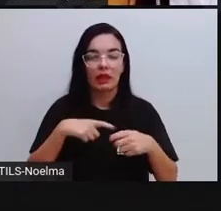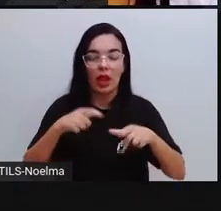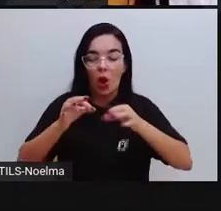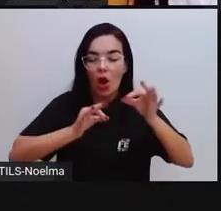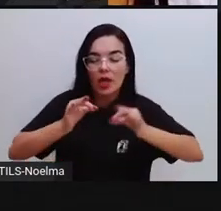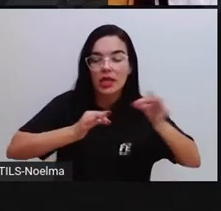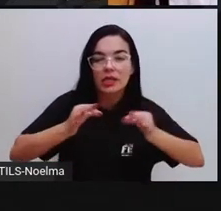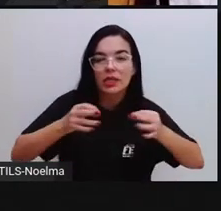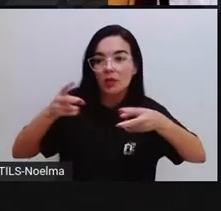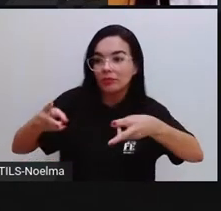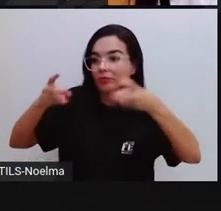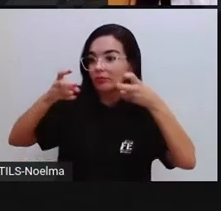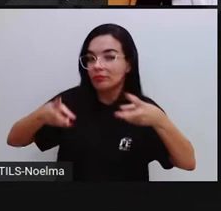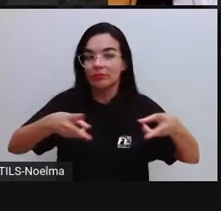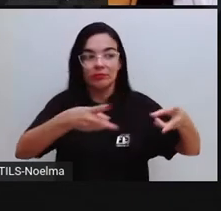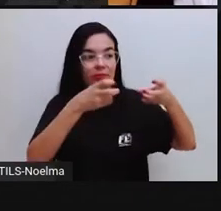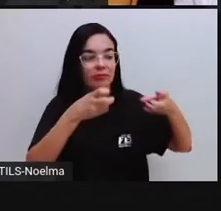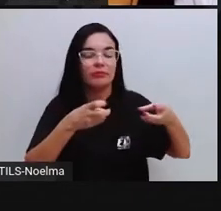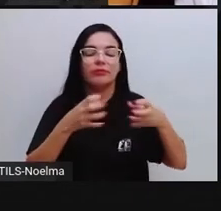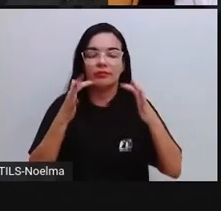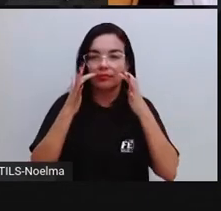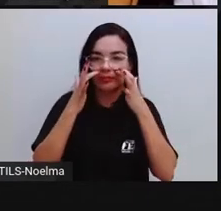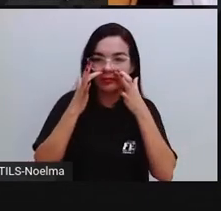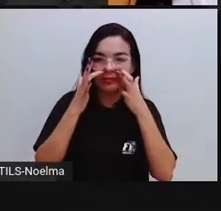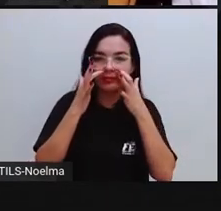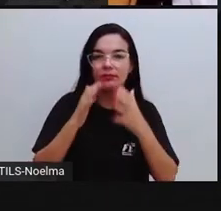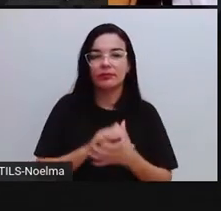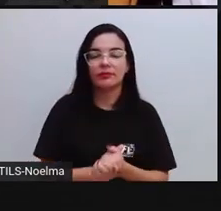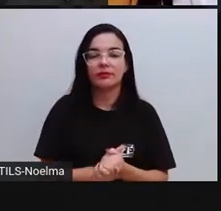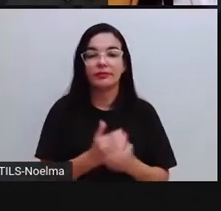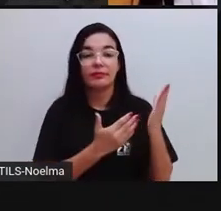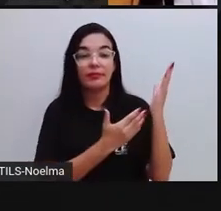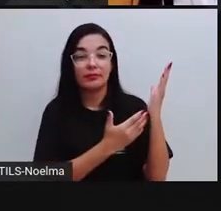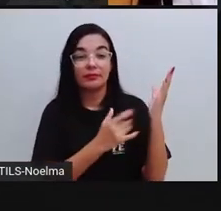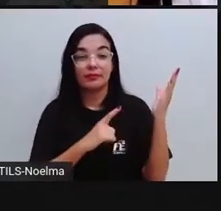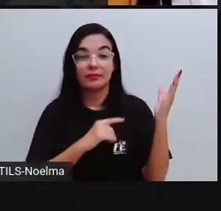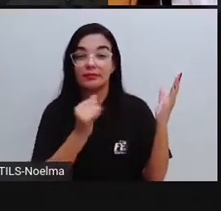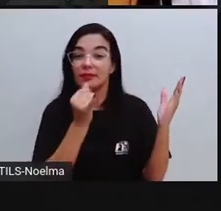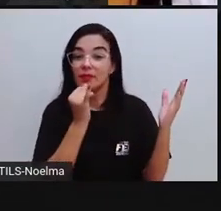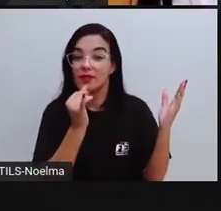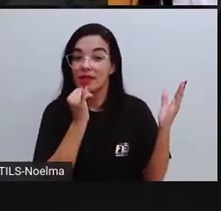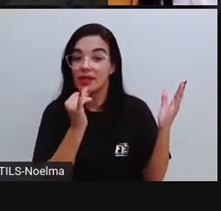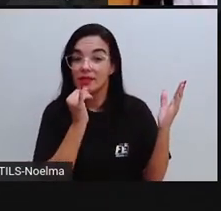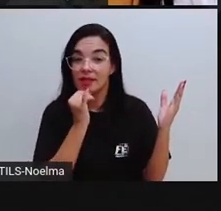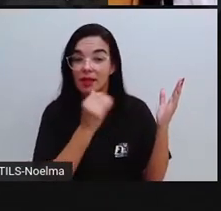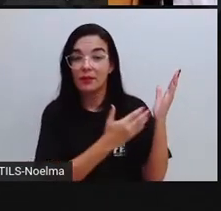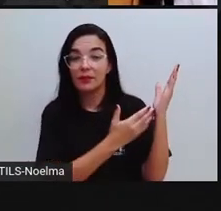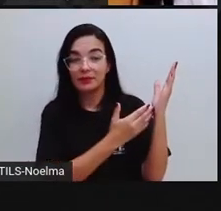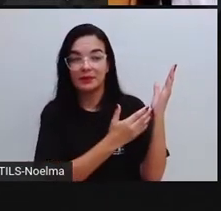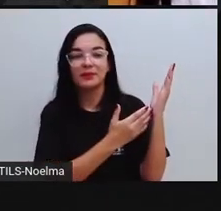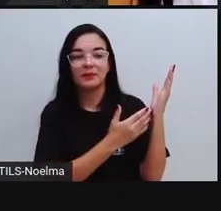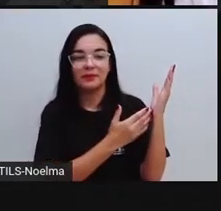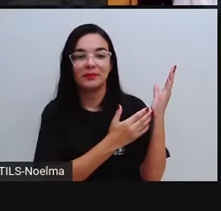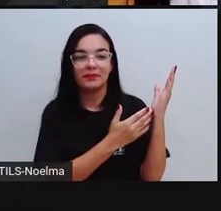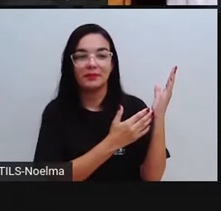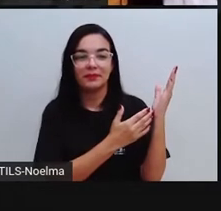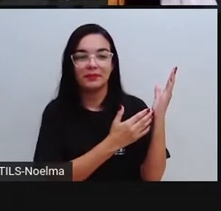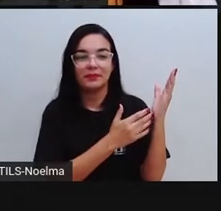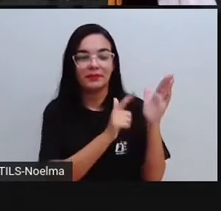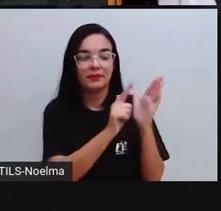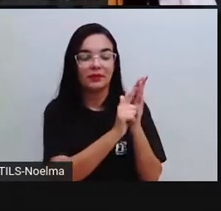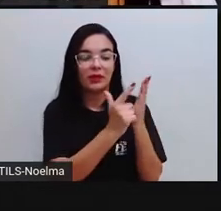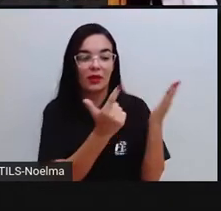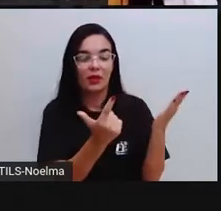para que se chame, né? A atenção do leitor. Aqui a gente tem um jornal, né? A capa aí do